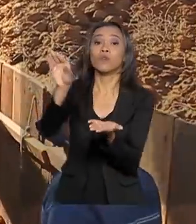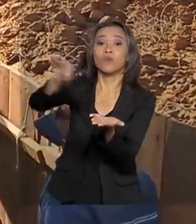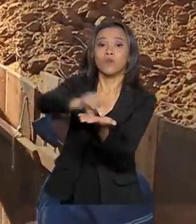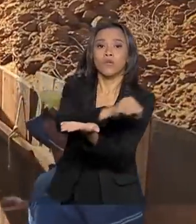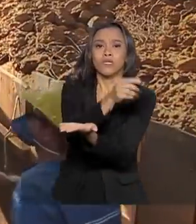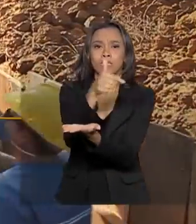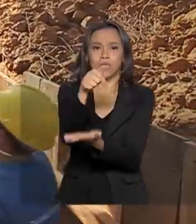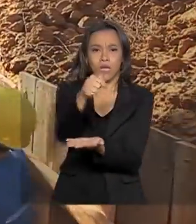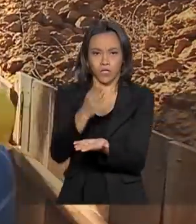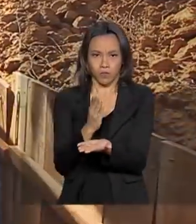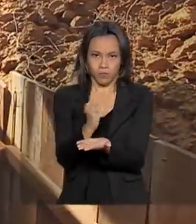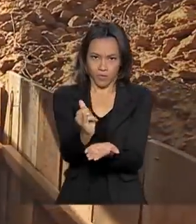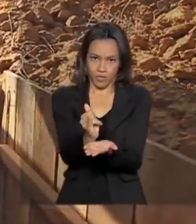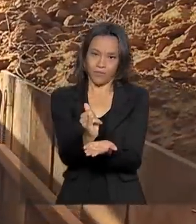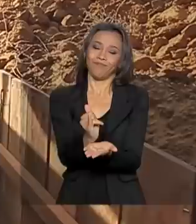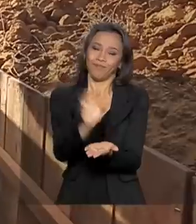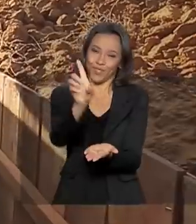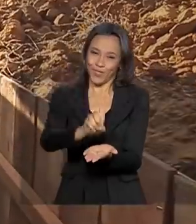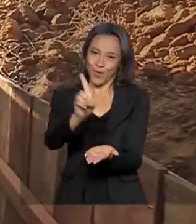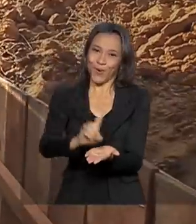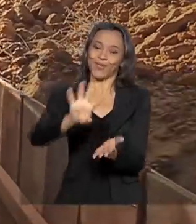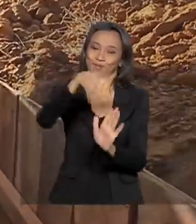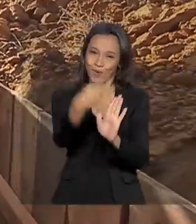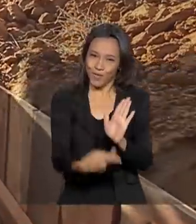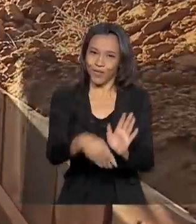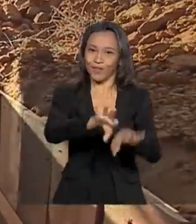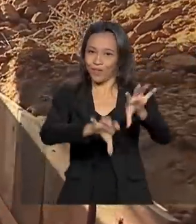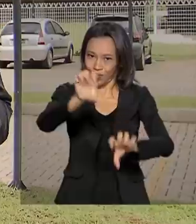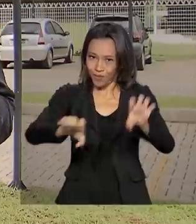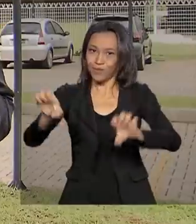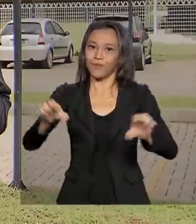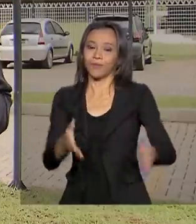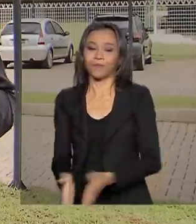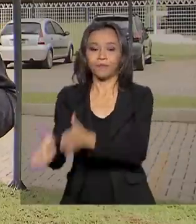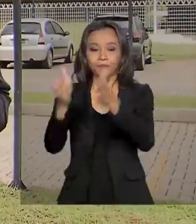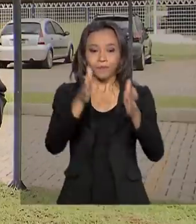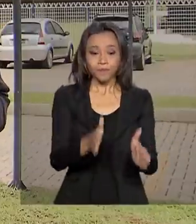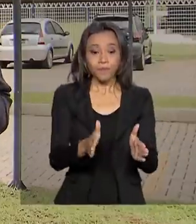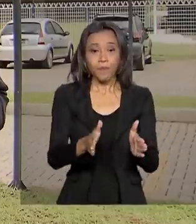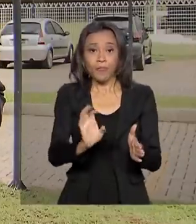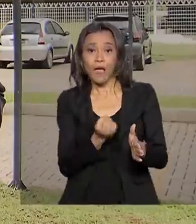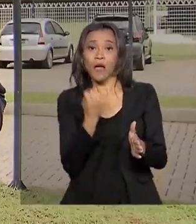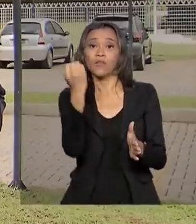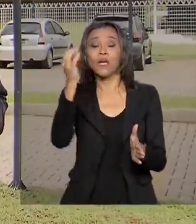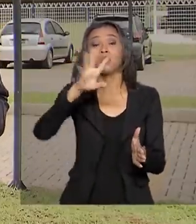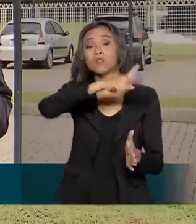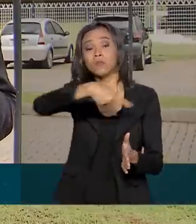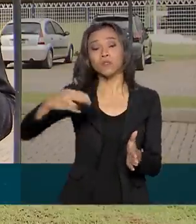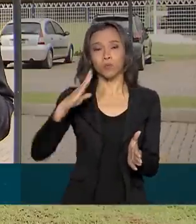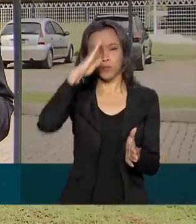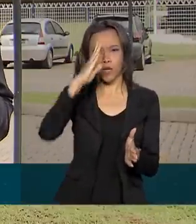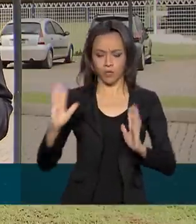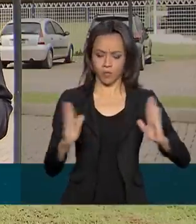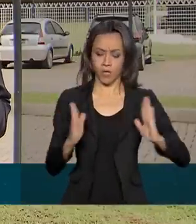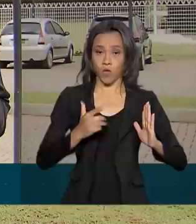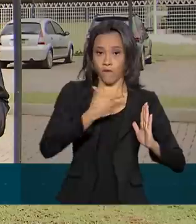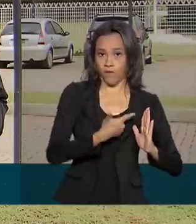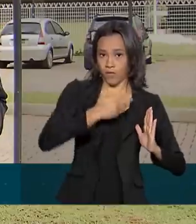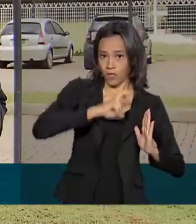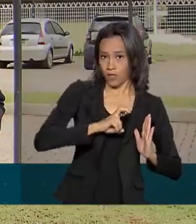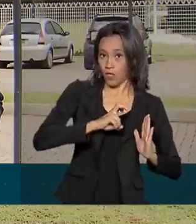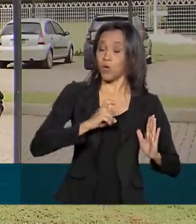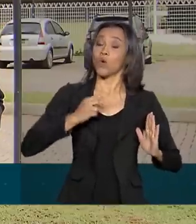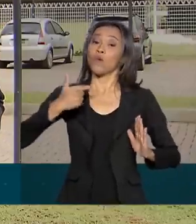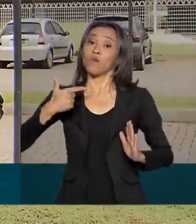7 bilhões de dólares em projetos de infraestrutura. A viagem do presidente Bolsonaro será entre os dias 25 e